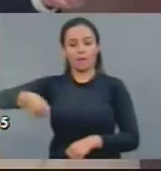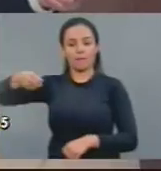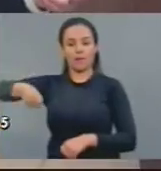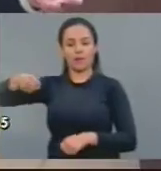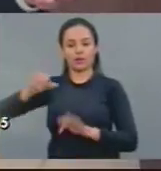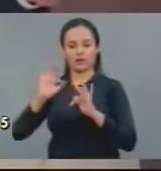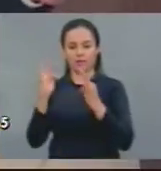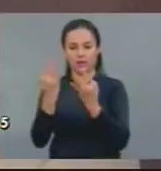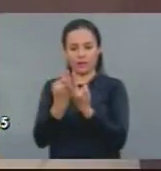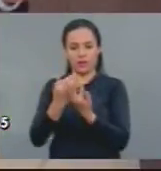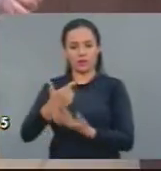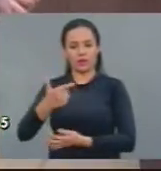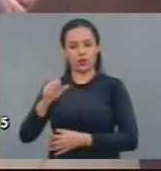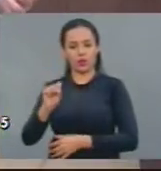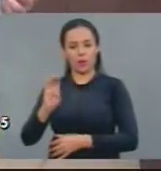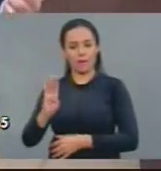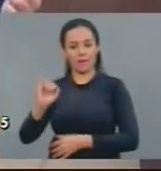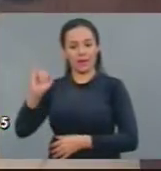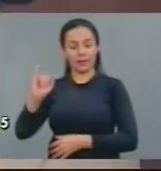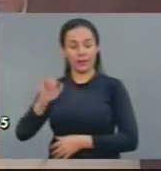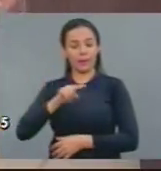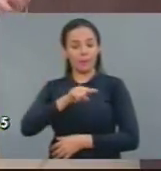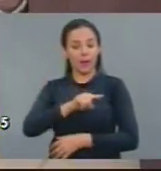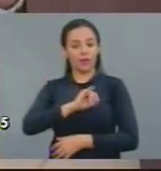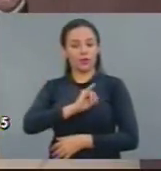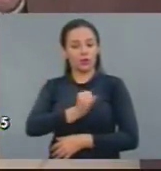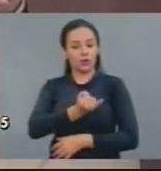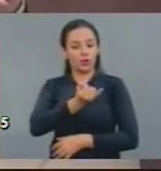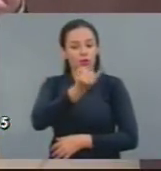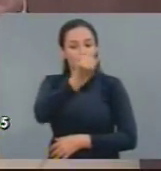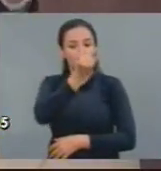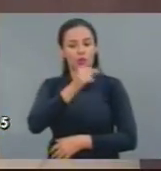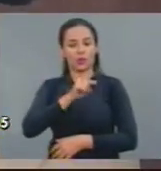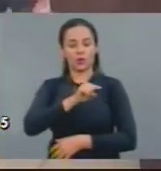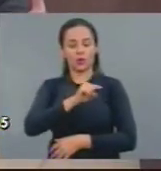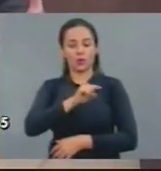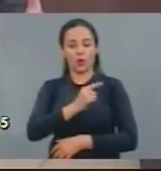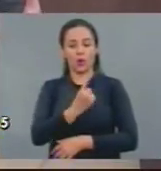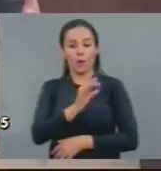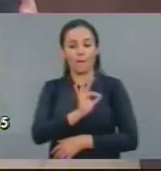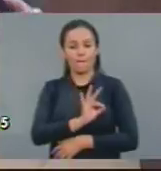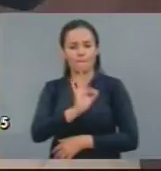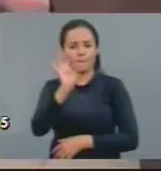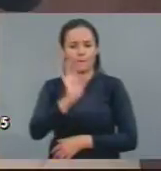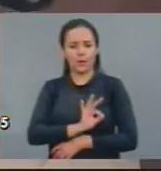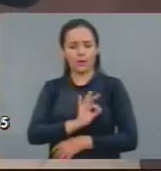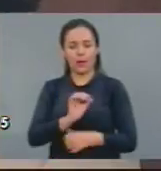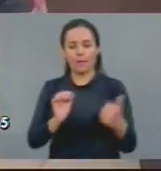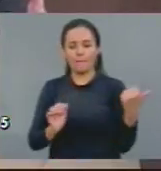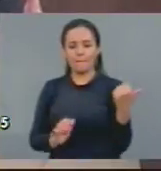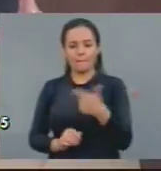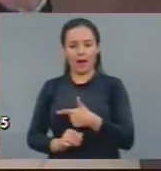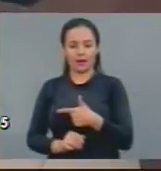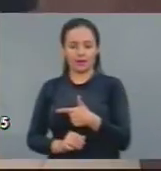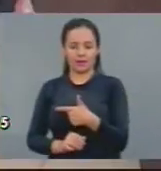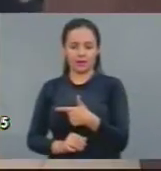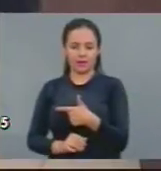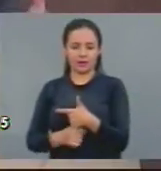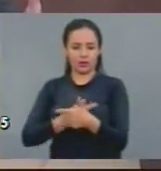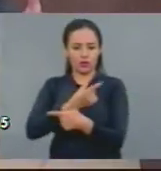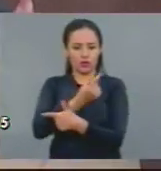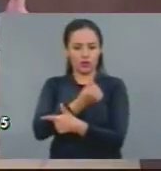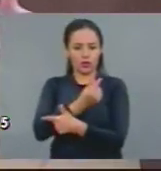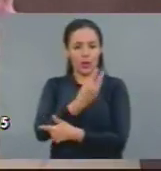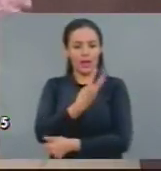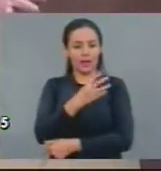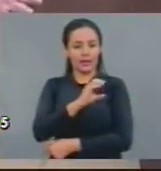28 bi, a taxa Selic, 1% da taxa Selic tira do orçamento público 30